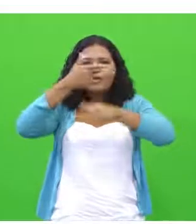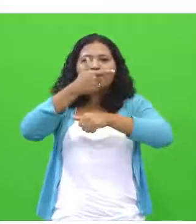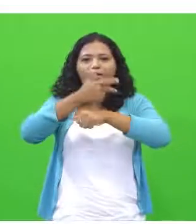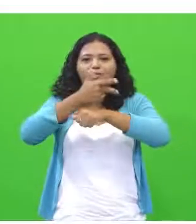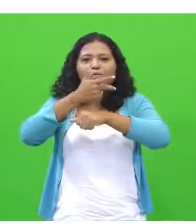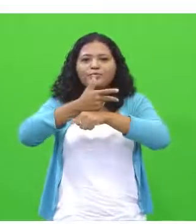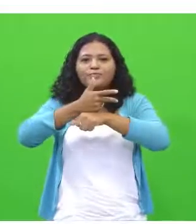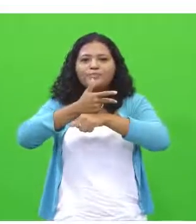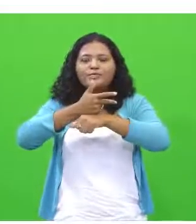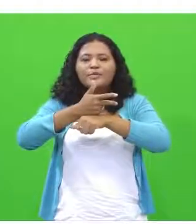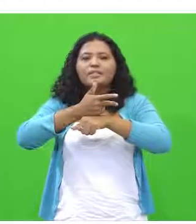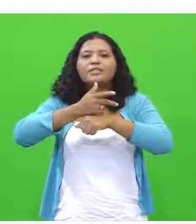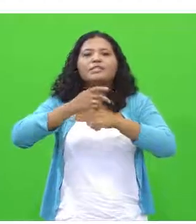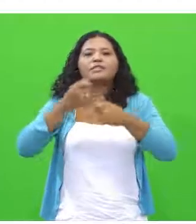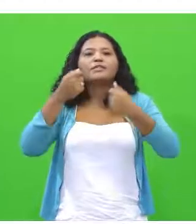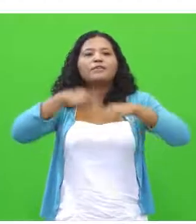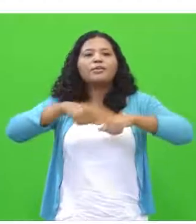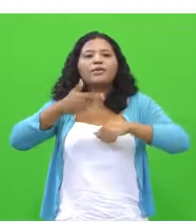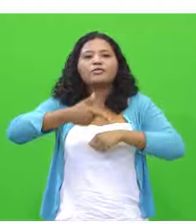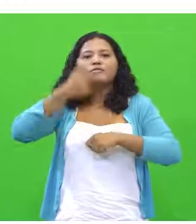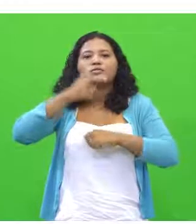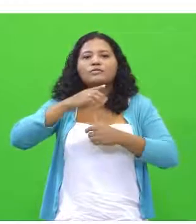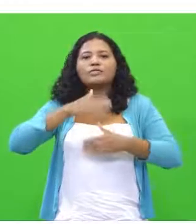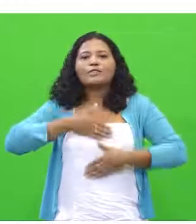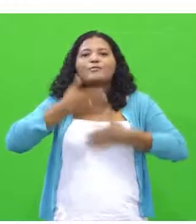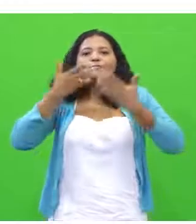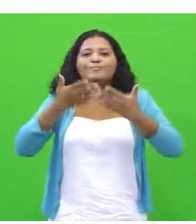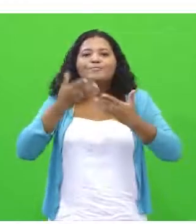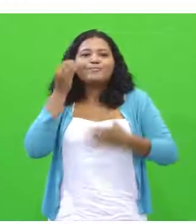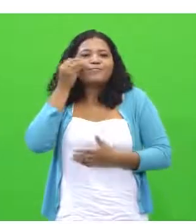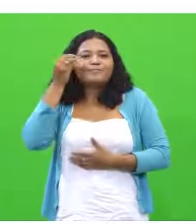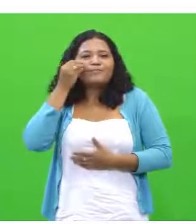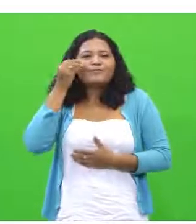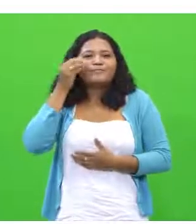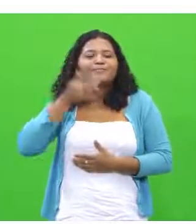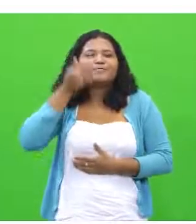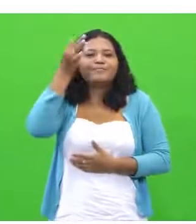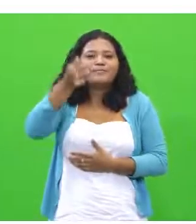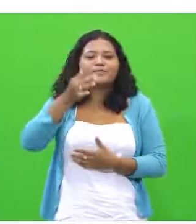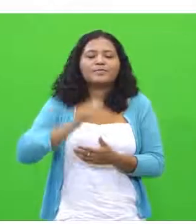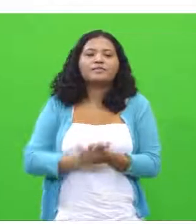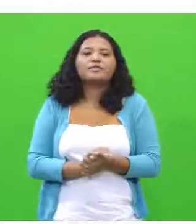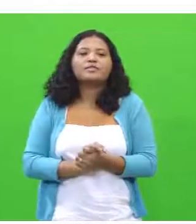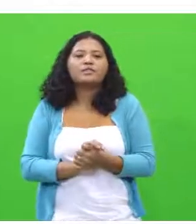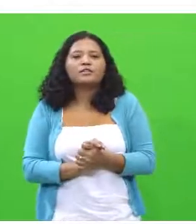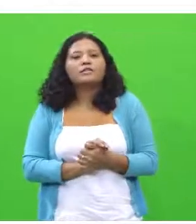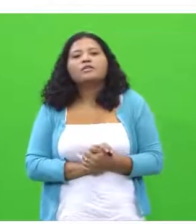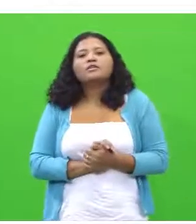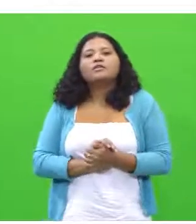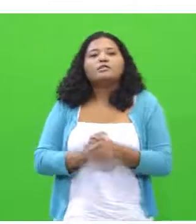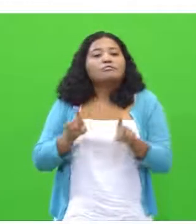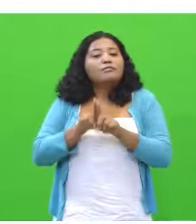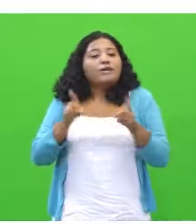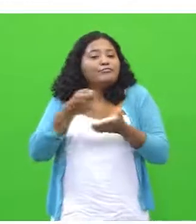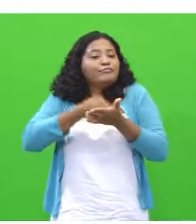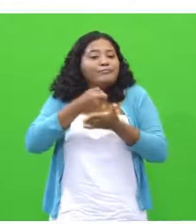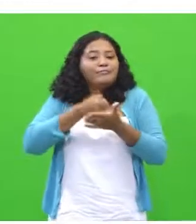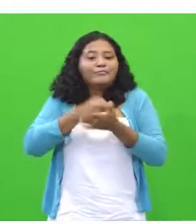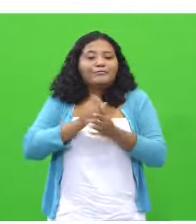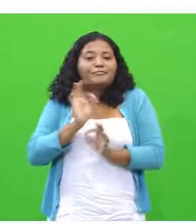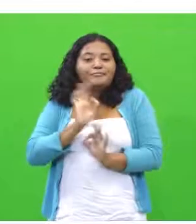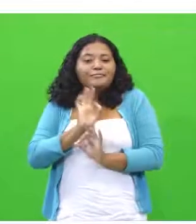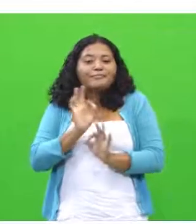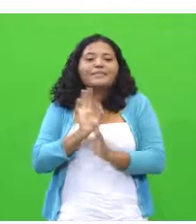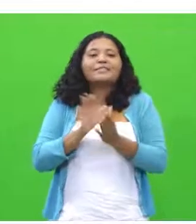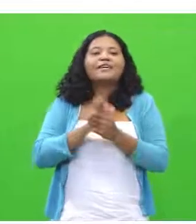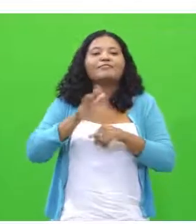2. E vamos ter surpresas para esses sete selecionados. Mas, é claro, não são obrigados. Está certo?